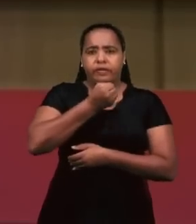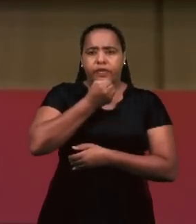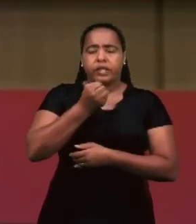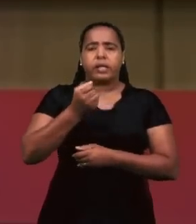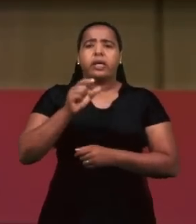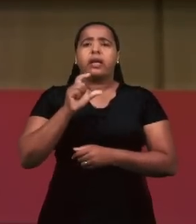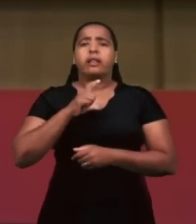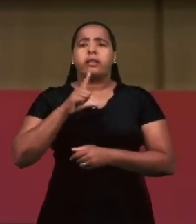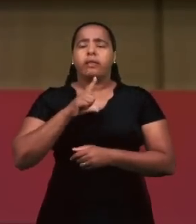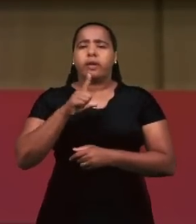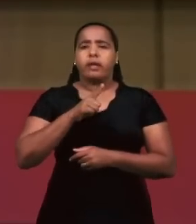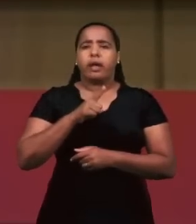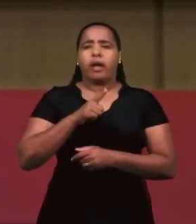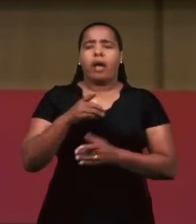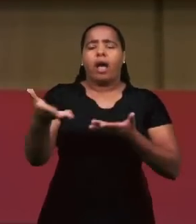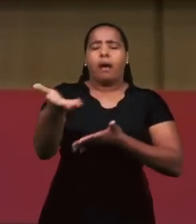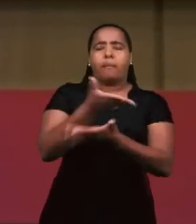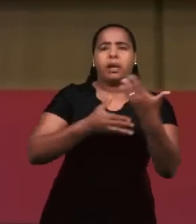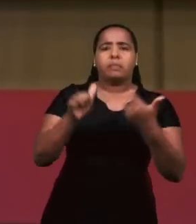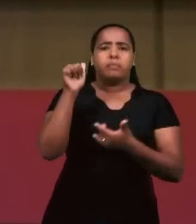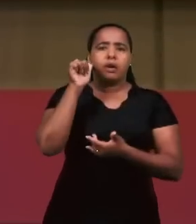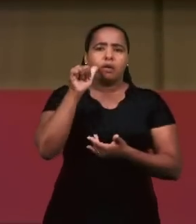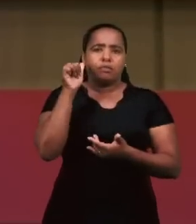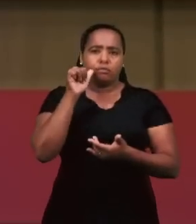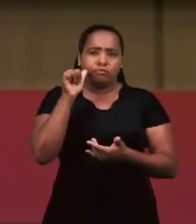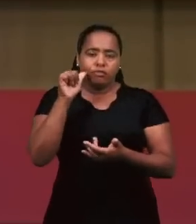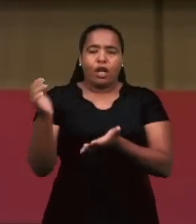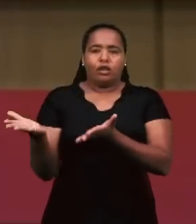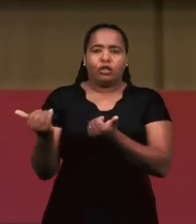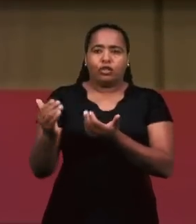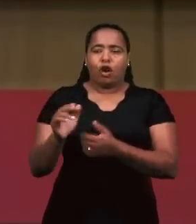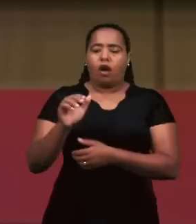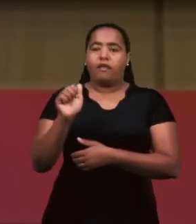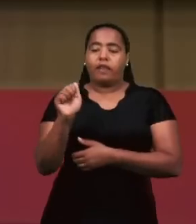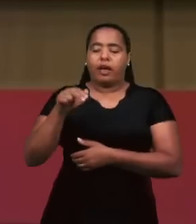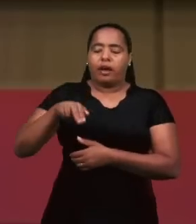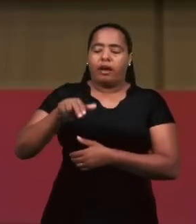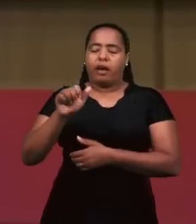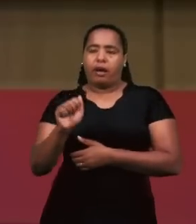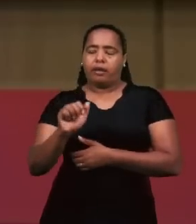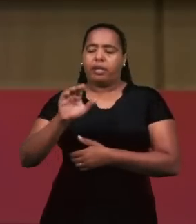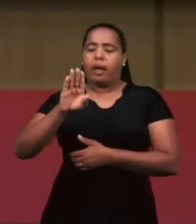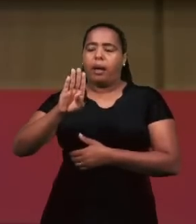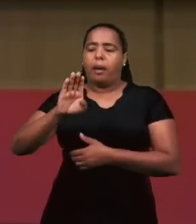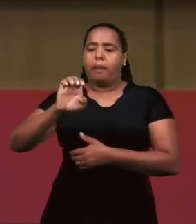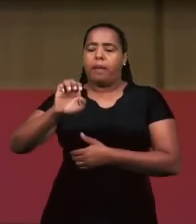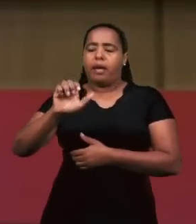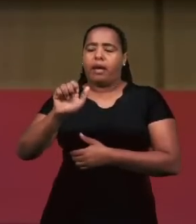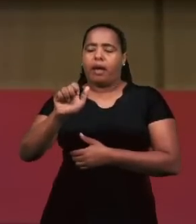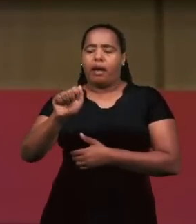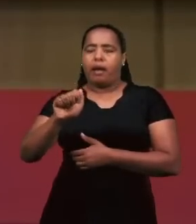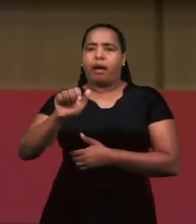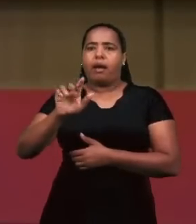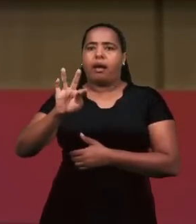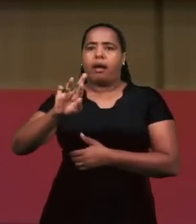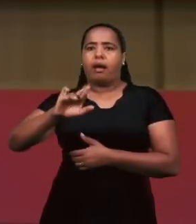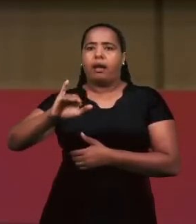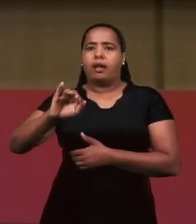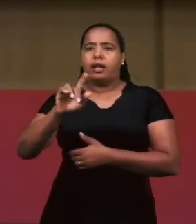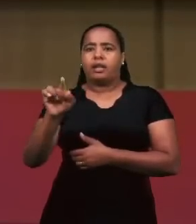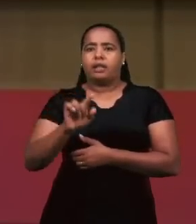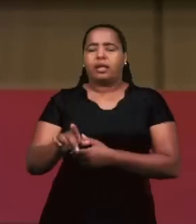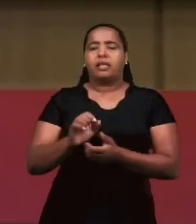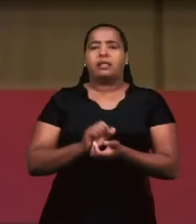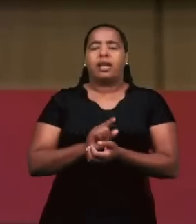participação de uma irmã. Trata-se da nossa irmã, a jovem Ana Beatriz, que ela é do grupo de jovens da nossa igreja em